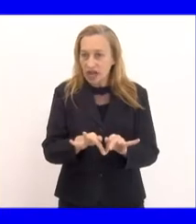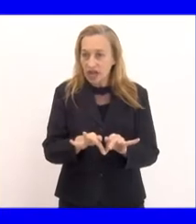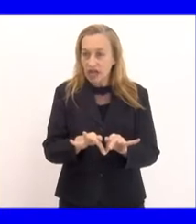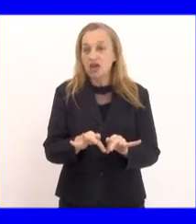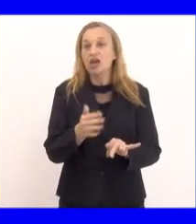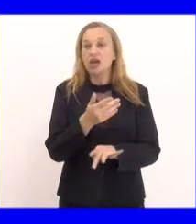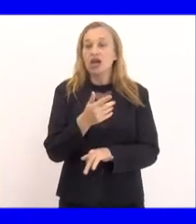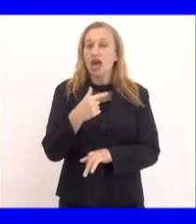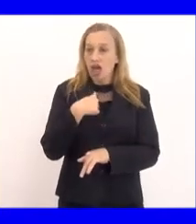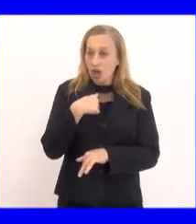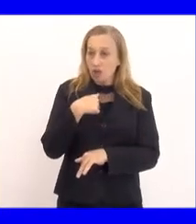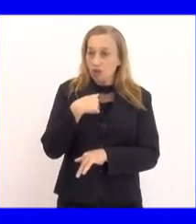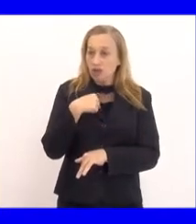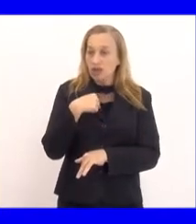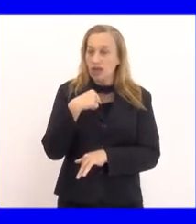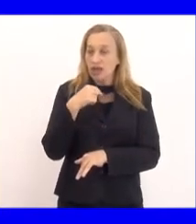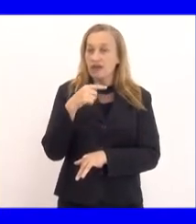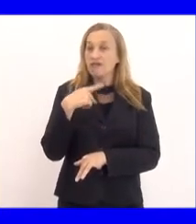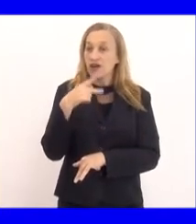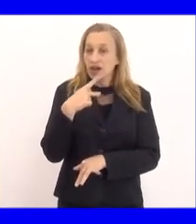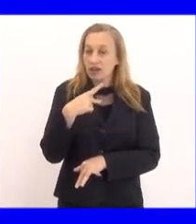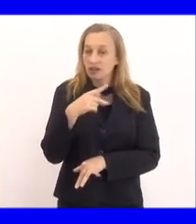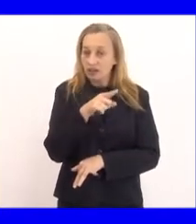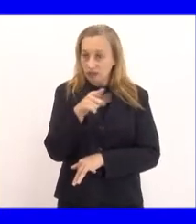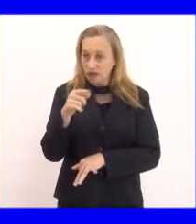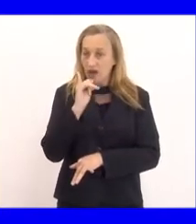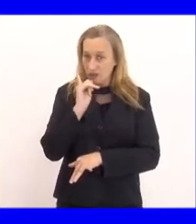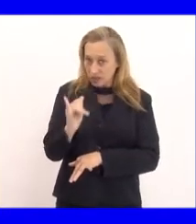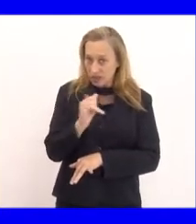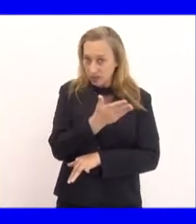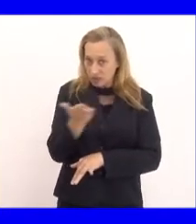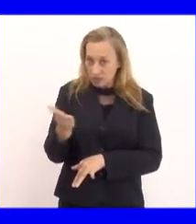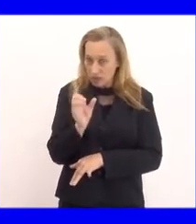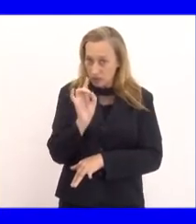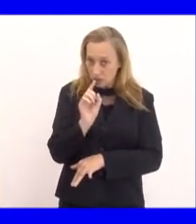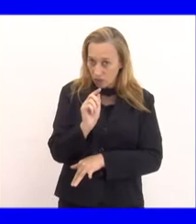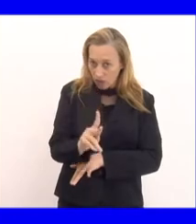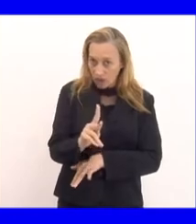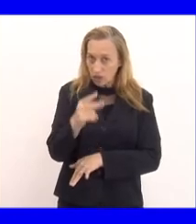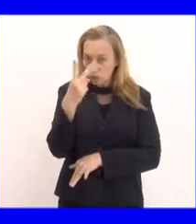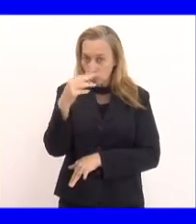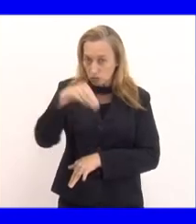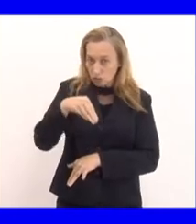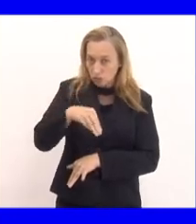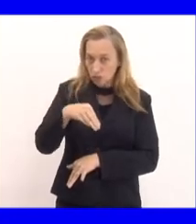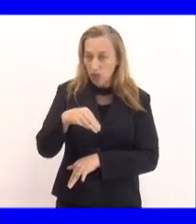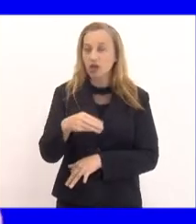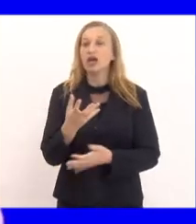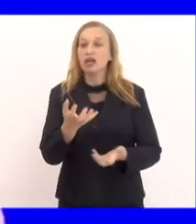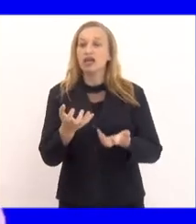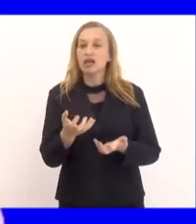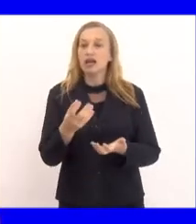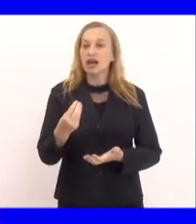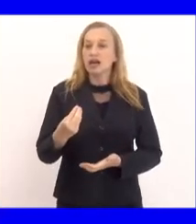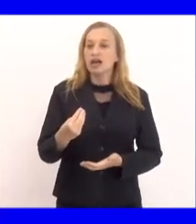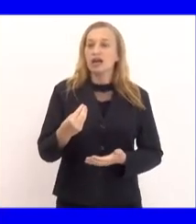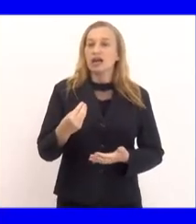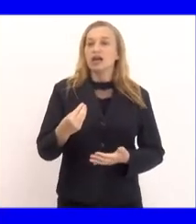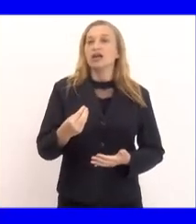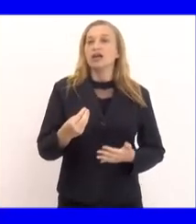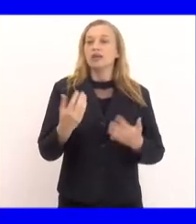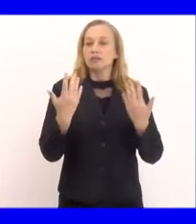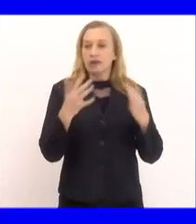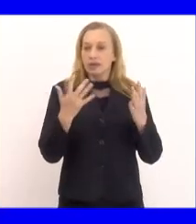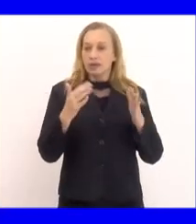dos senhores, eu estarei alertando aqui, ok? Vou avisar, faltando 2 minutos, tá? Então, eu gostaria de contar com a presença de